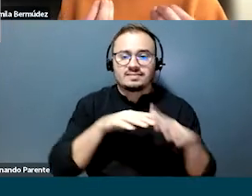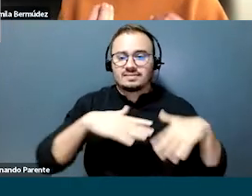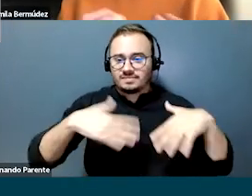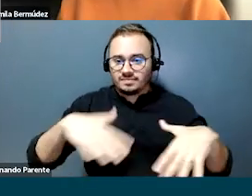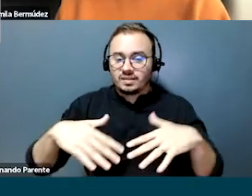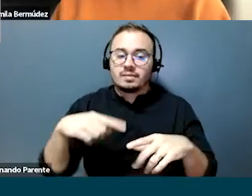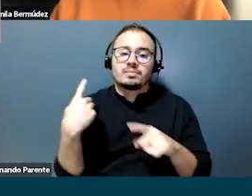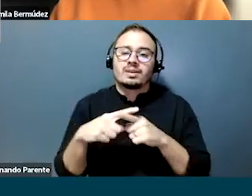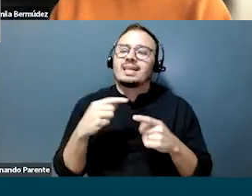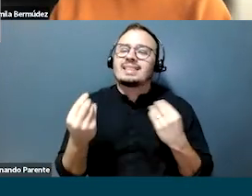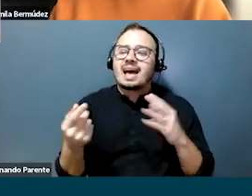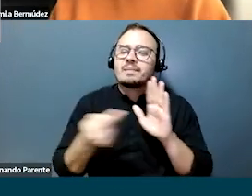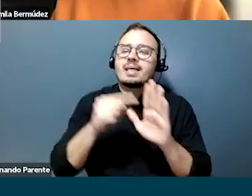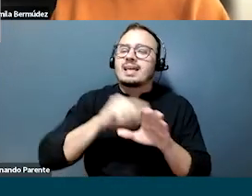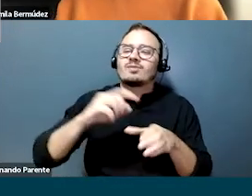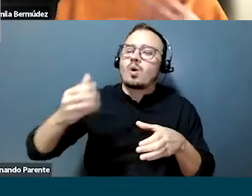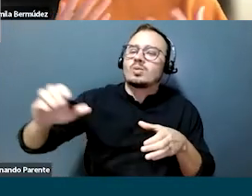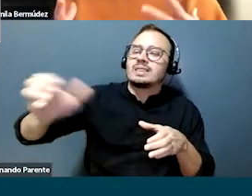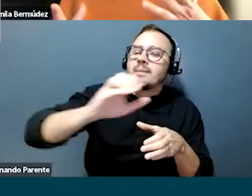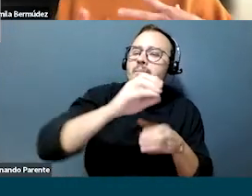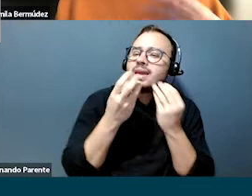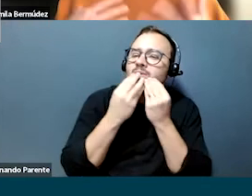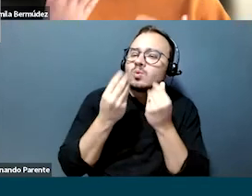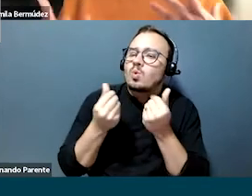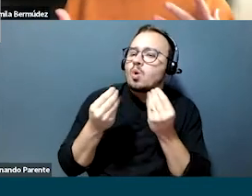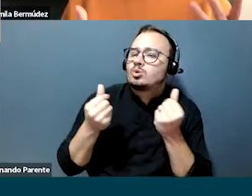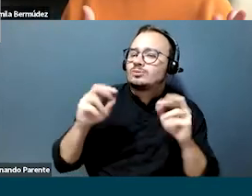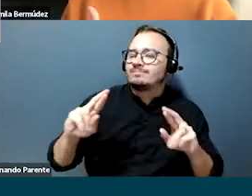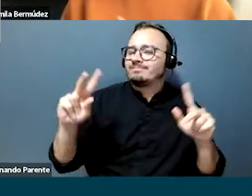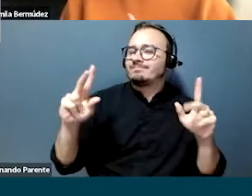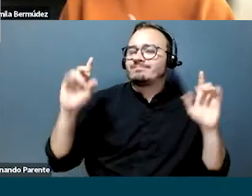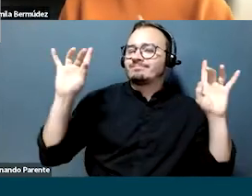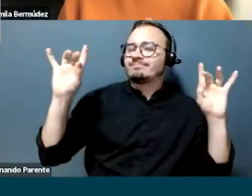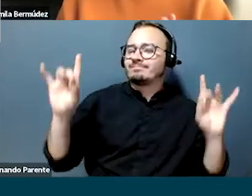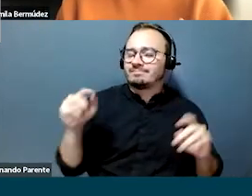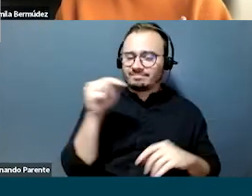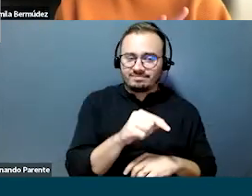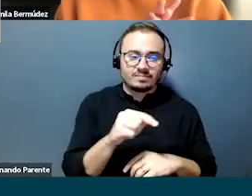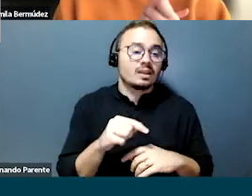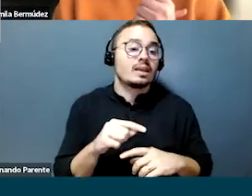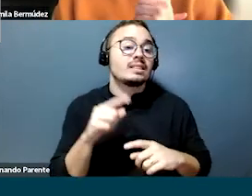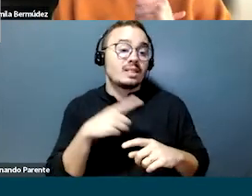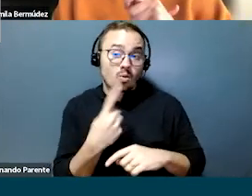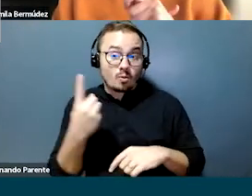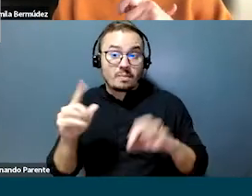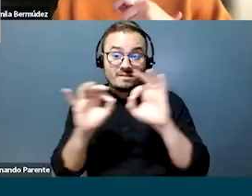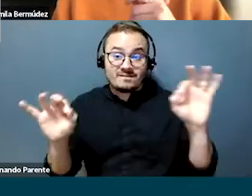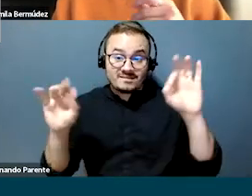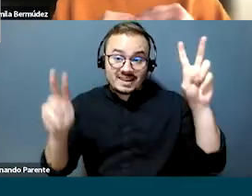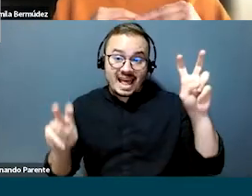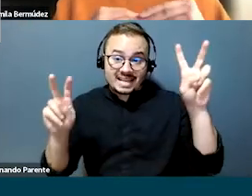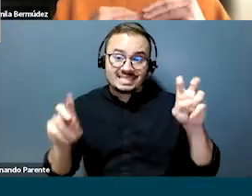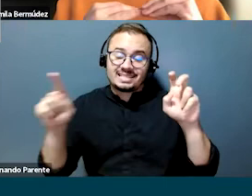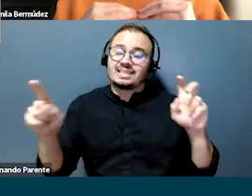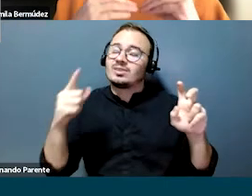tempero especial para as nossas entregas. Mas, afinal, como é a gente usou design e data para atingir o objetivo do projeto? E tem uma frase